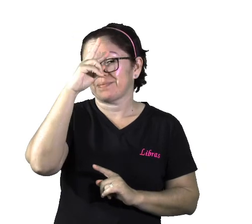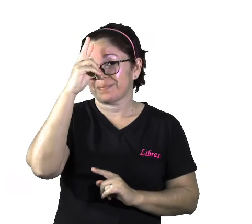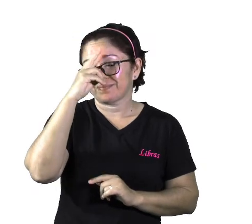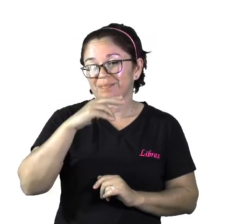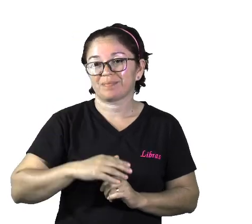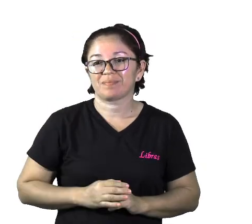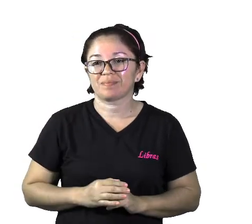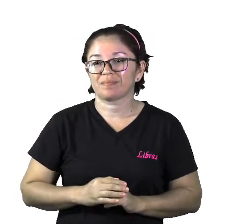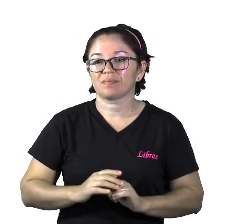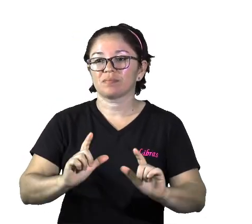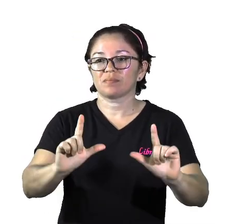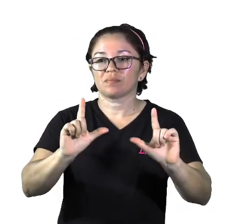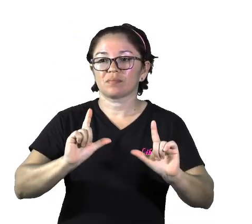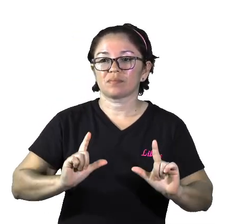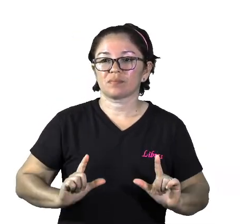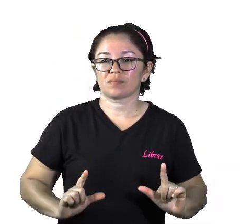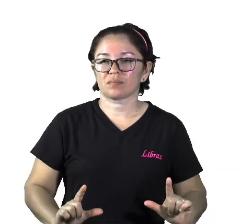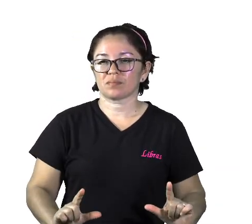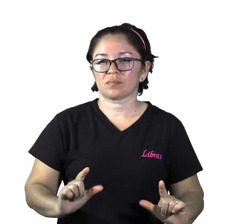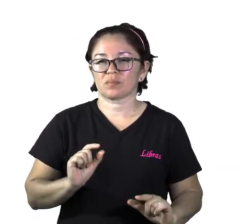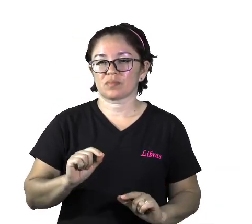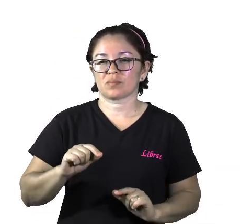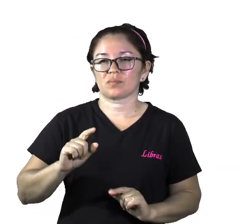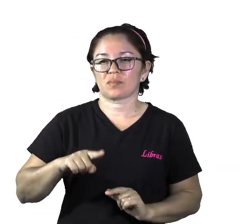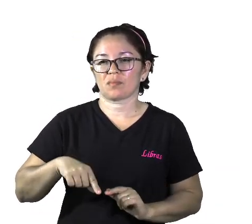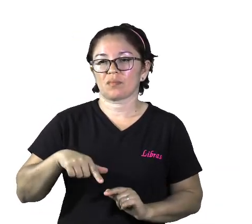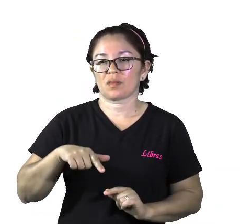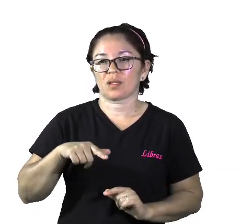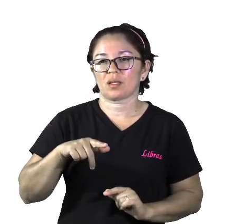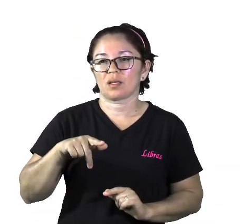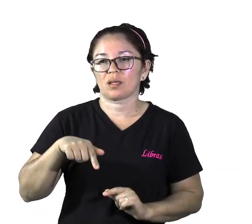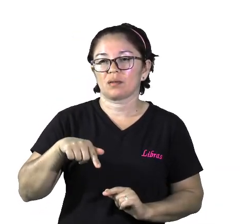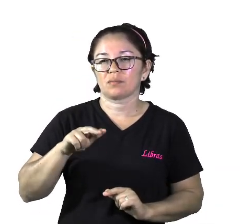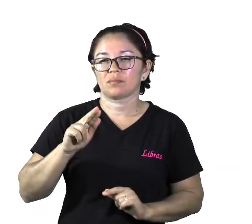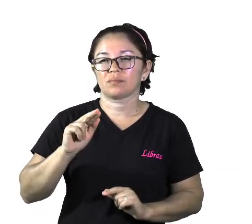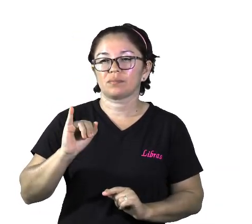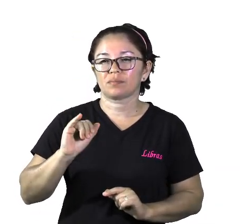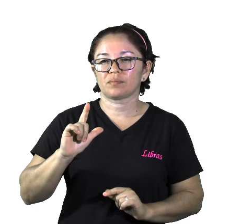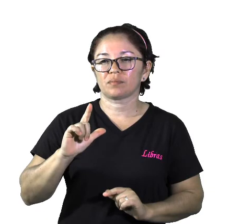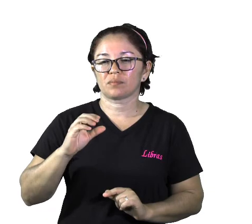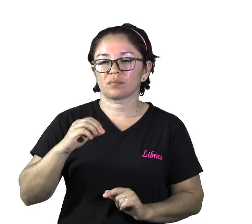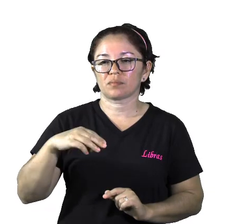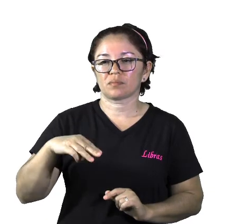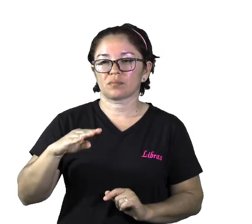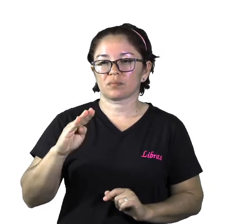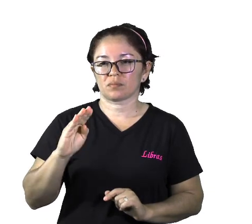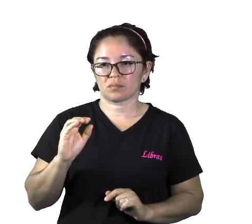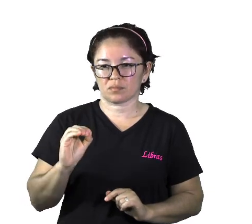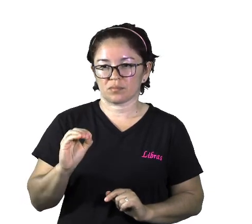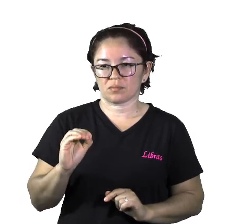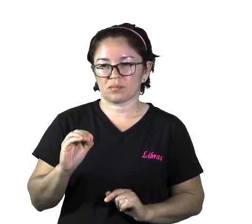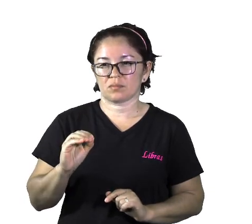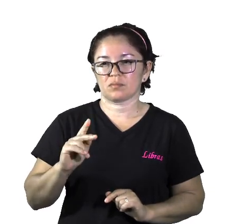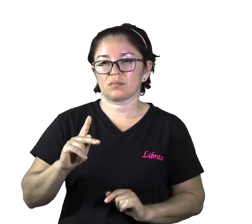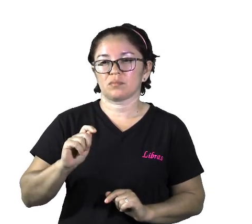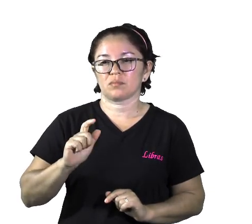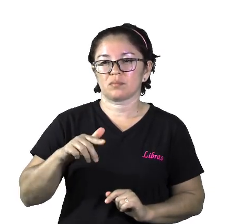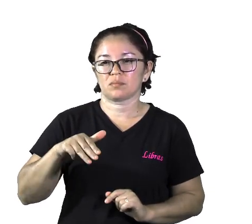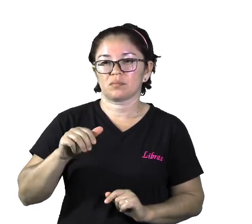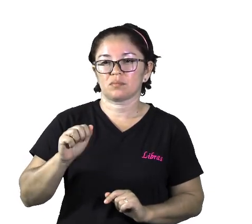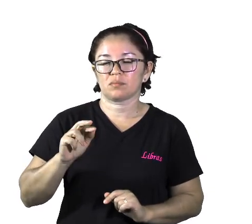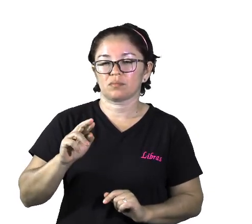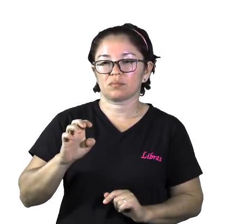Palmares, o Zumbi dos Palmares, que também é uma memória social, né?